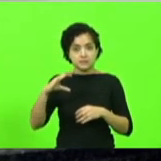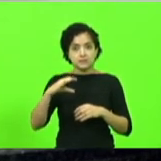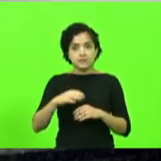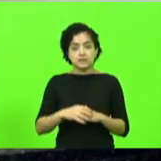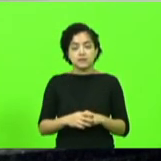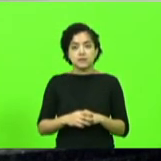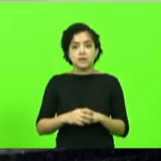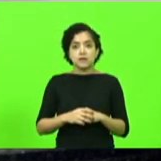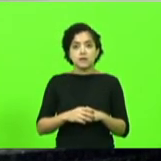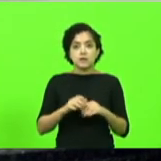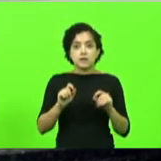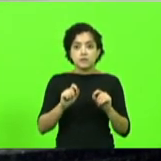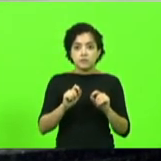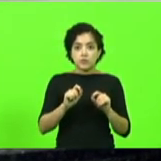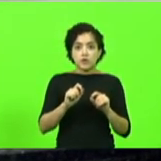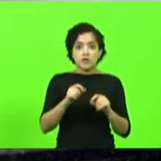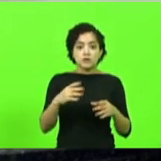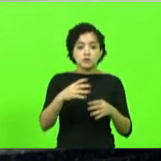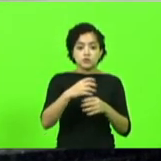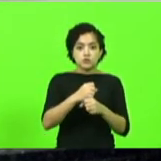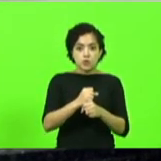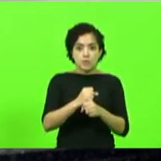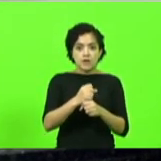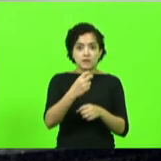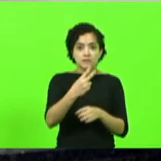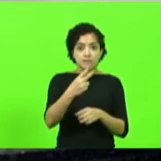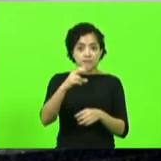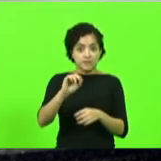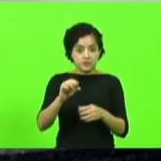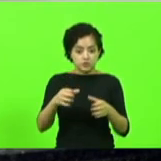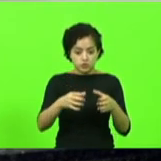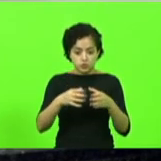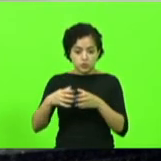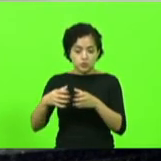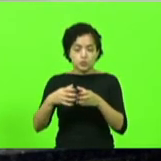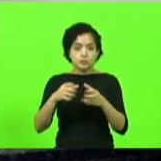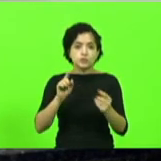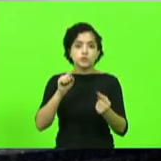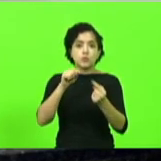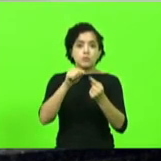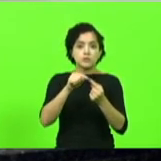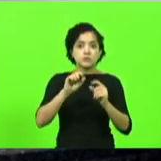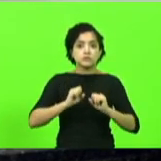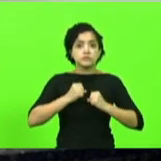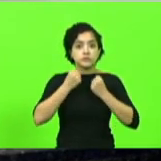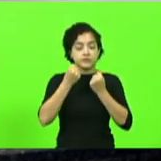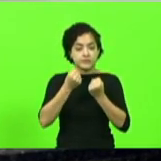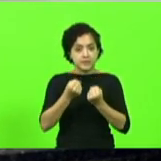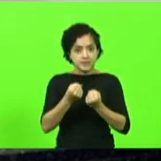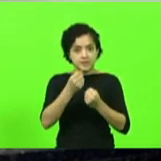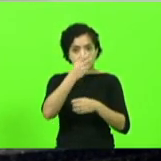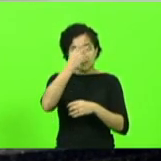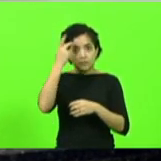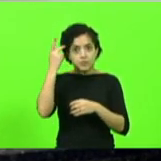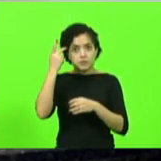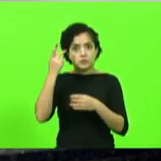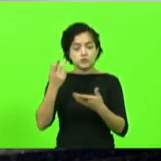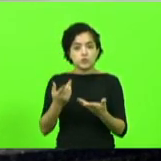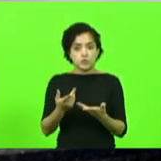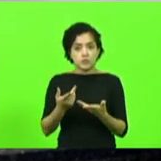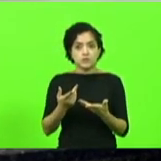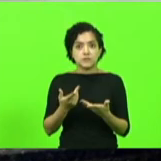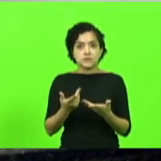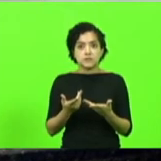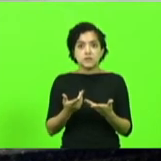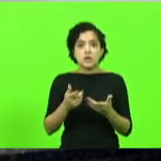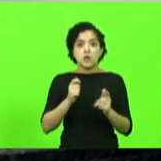formada por 20 organizações com o objetivo de defender o paciente por meio de